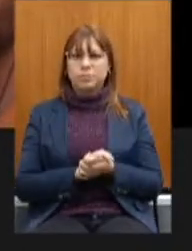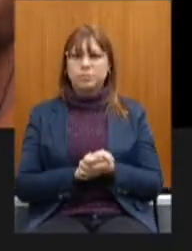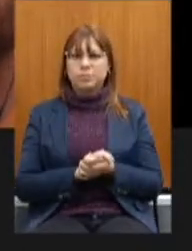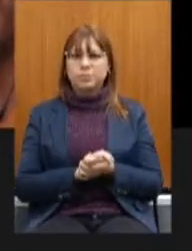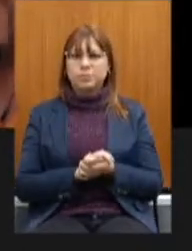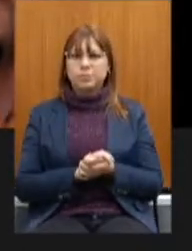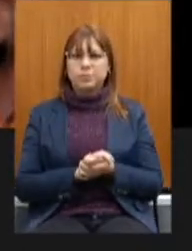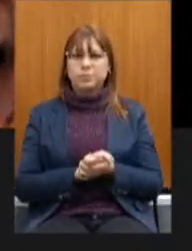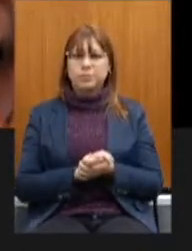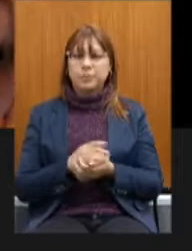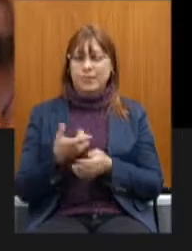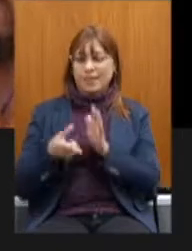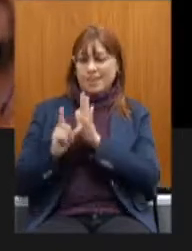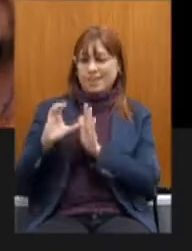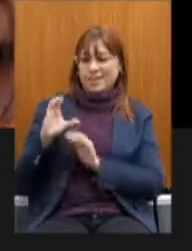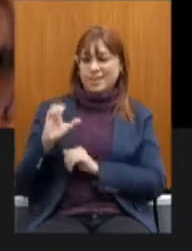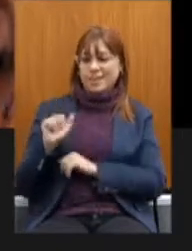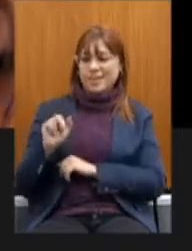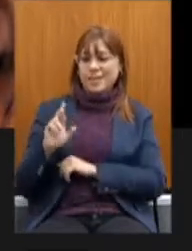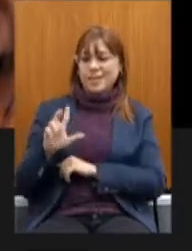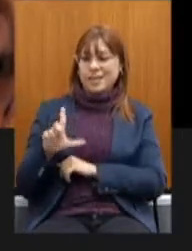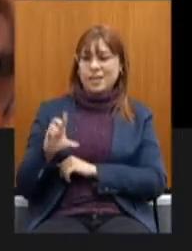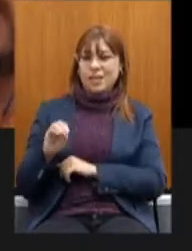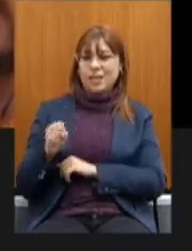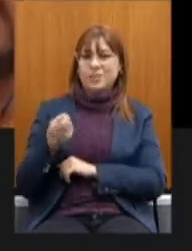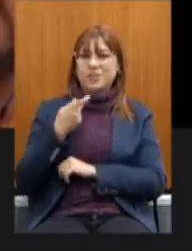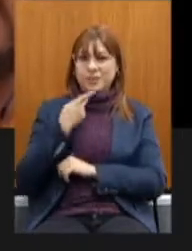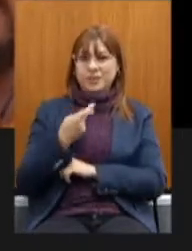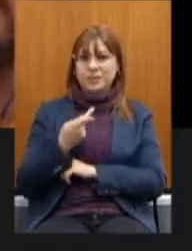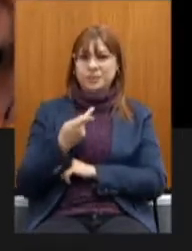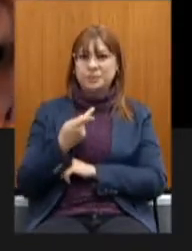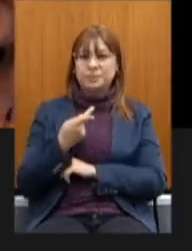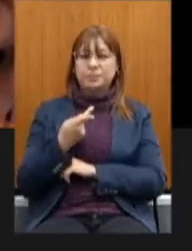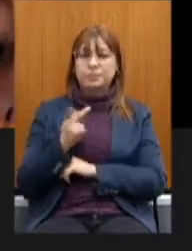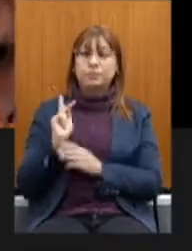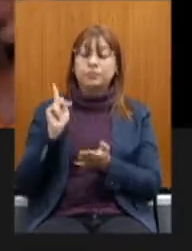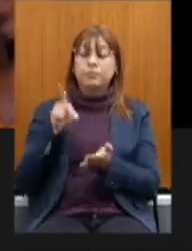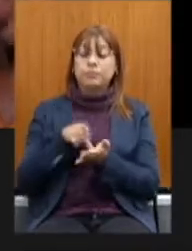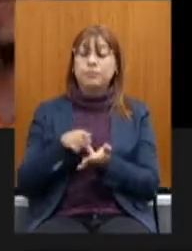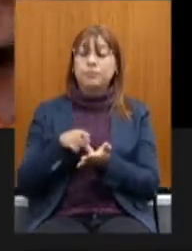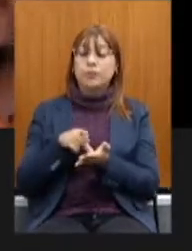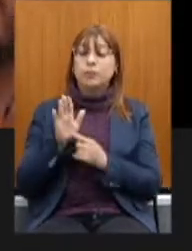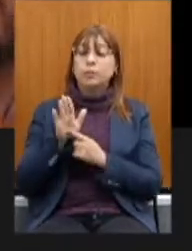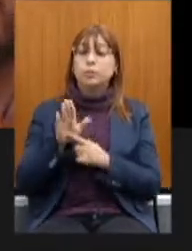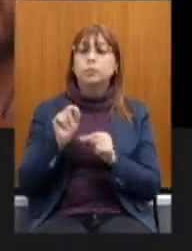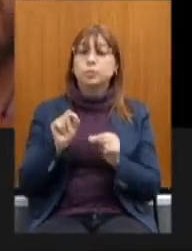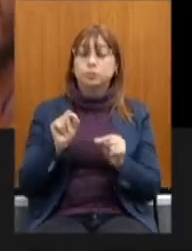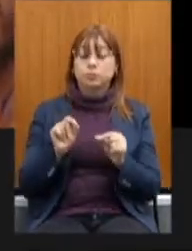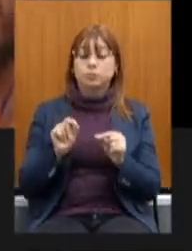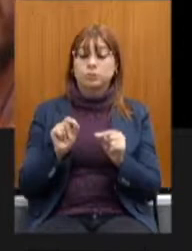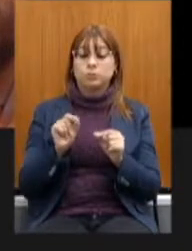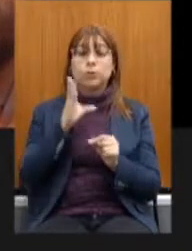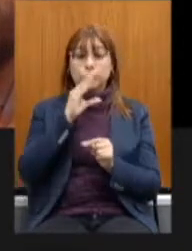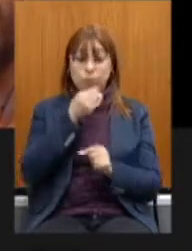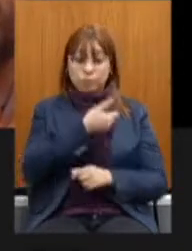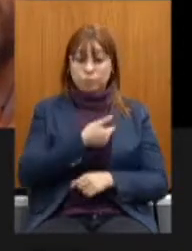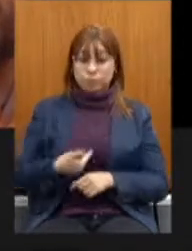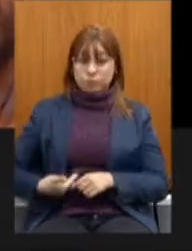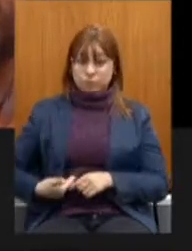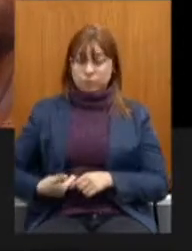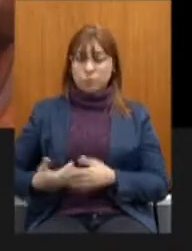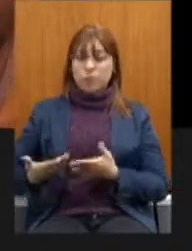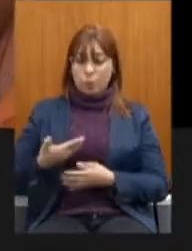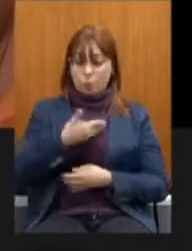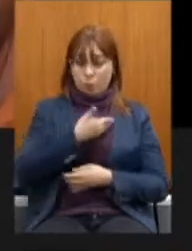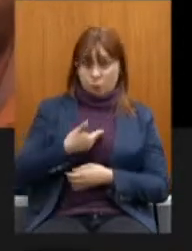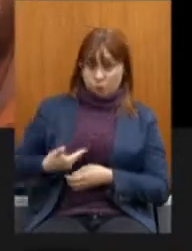o Carlos falou anteriormente, a situação que ele está colocando o servidor público, o governo estadual